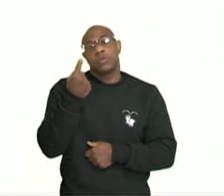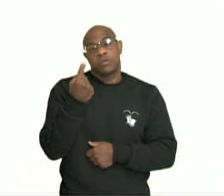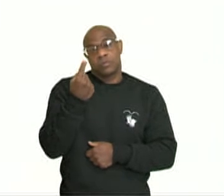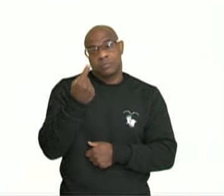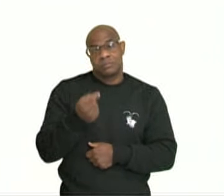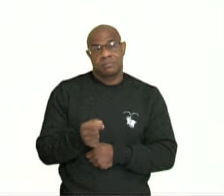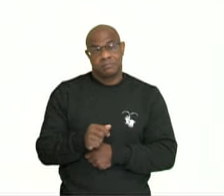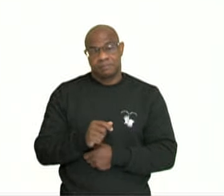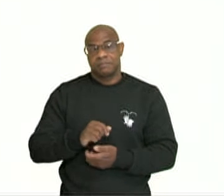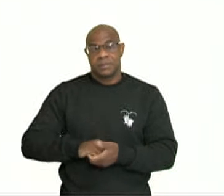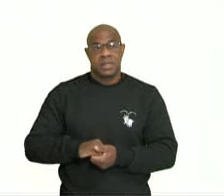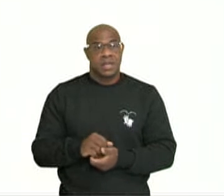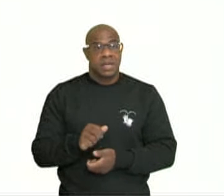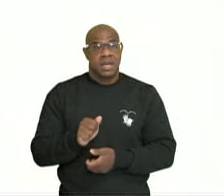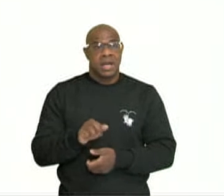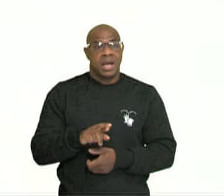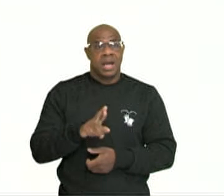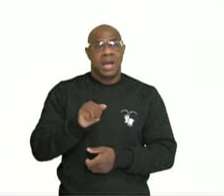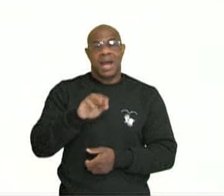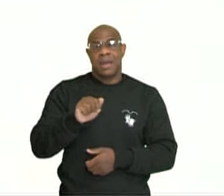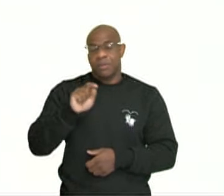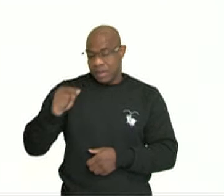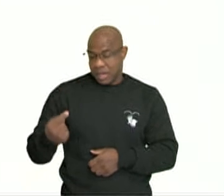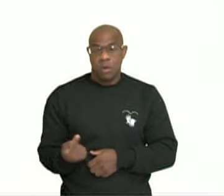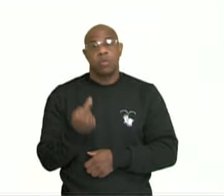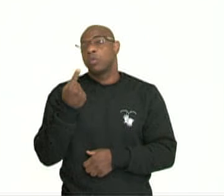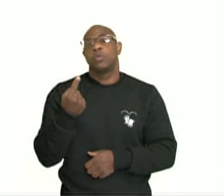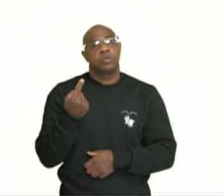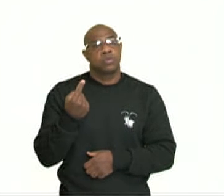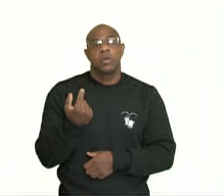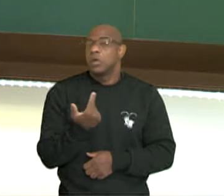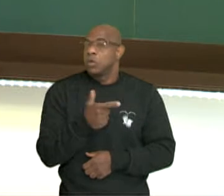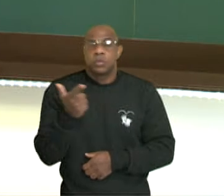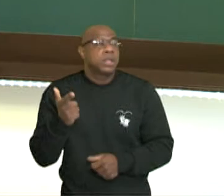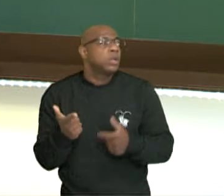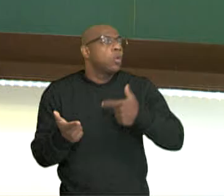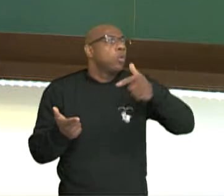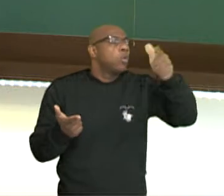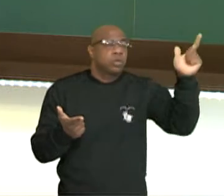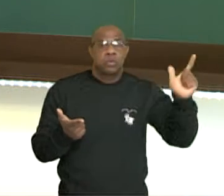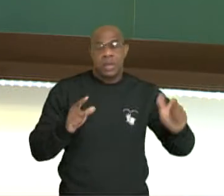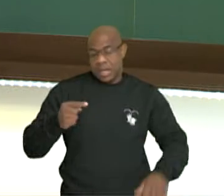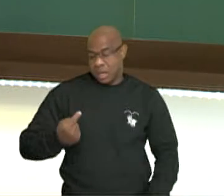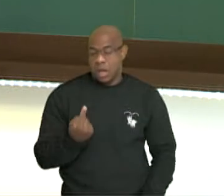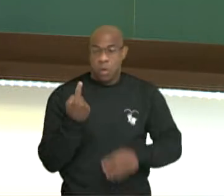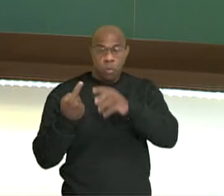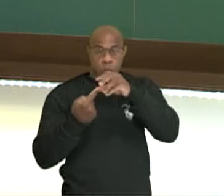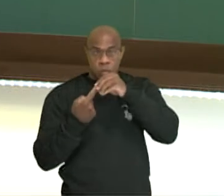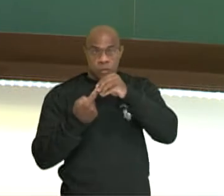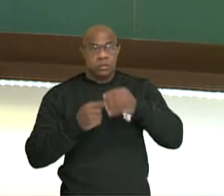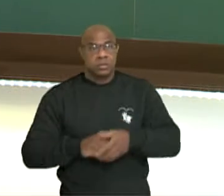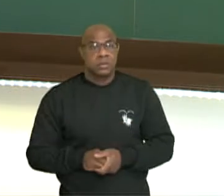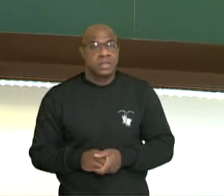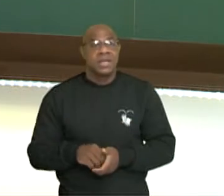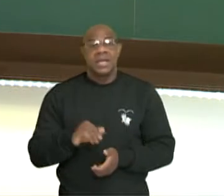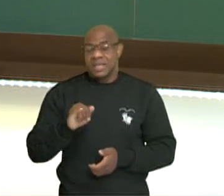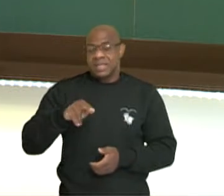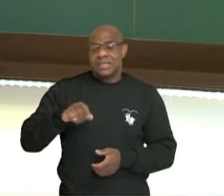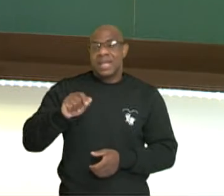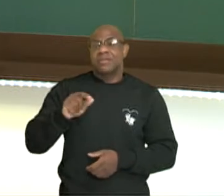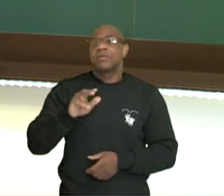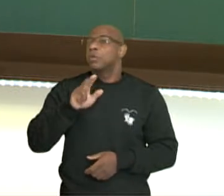Raro é o quê? Uma coisa exclusiva, não existe ainda, né? Está uma raridade guardada. E inédito, que não foi